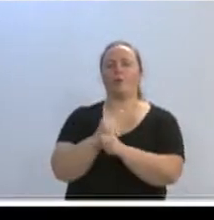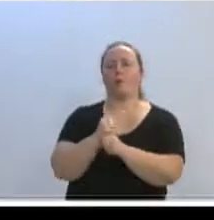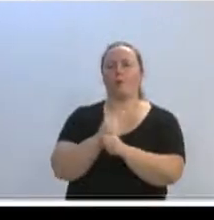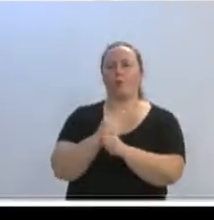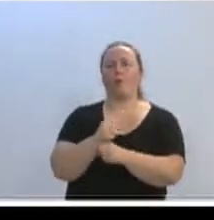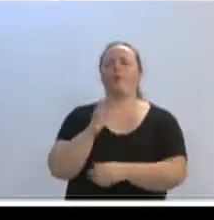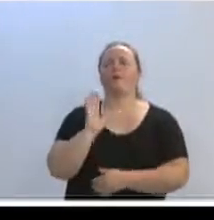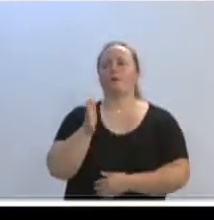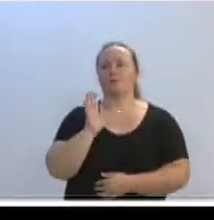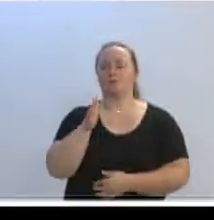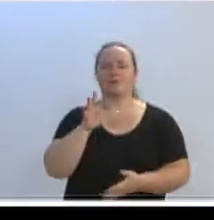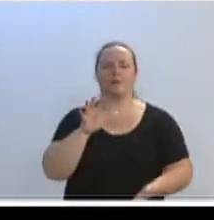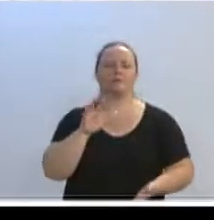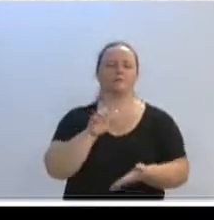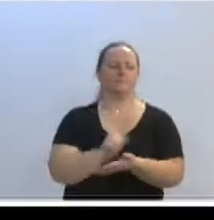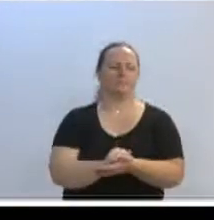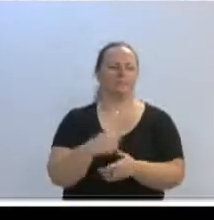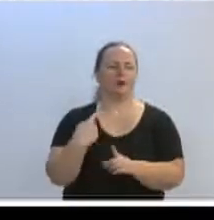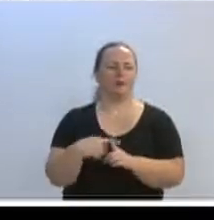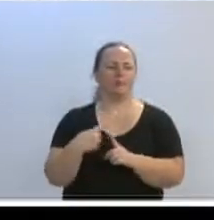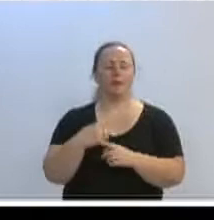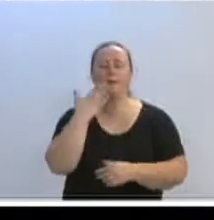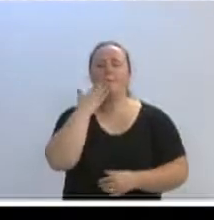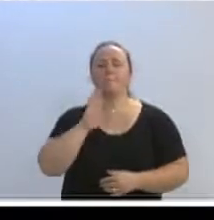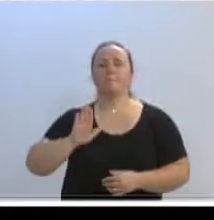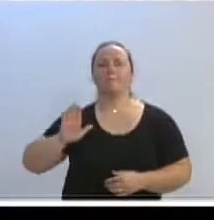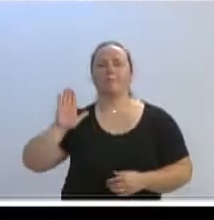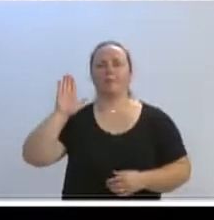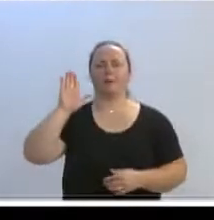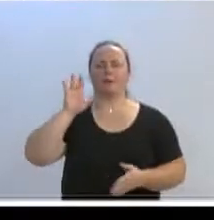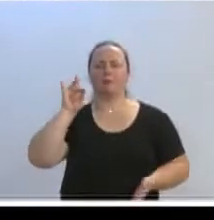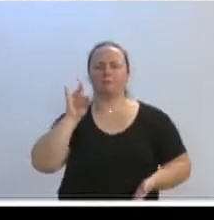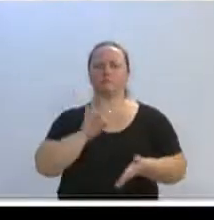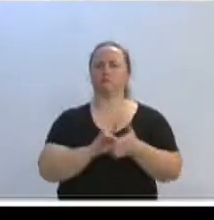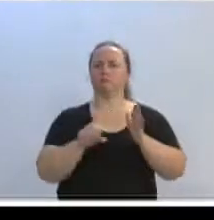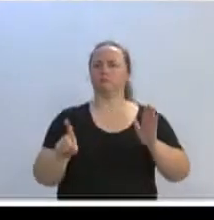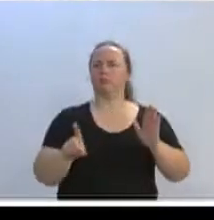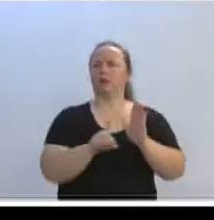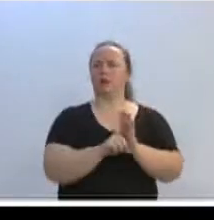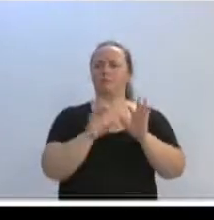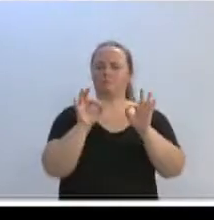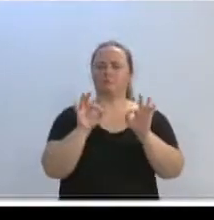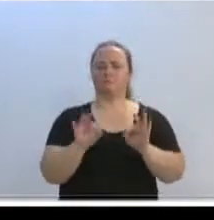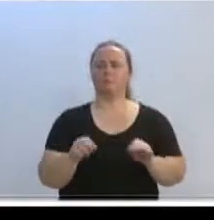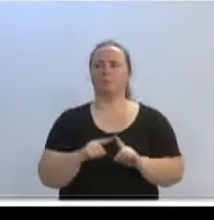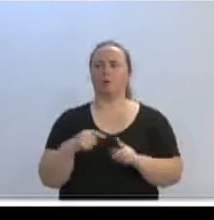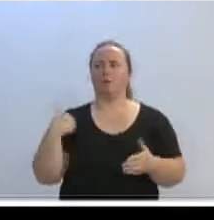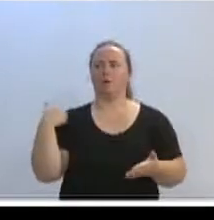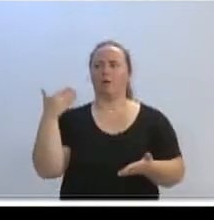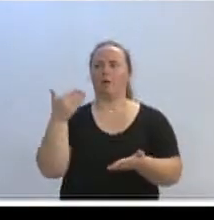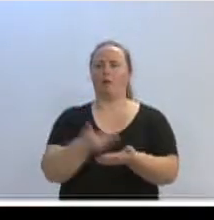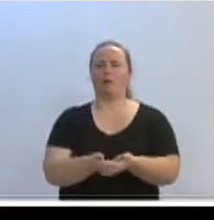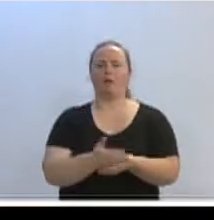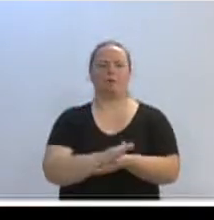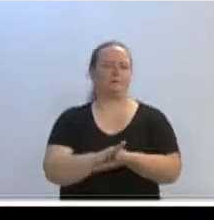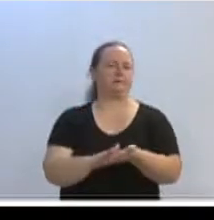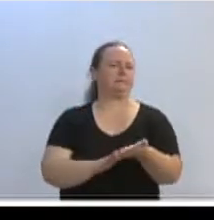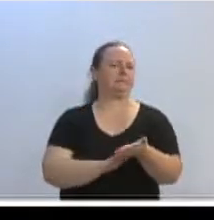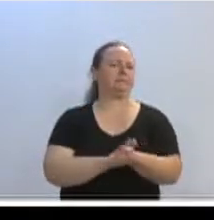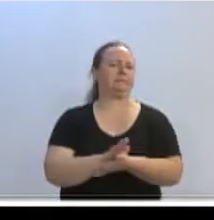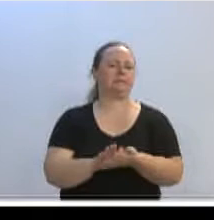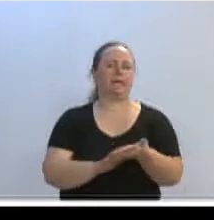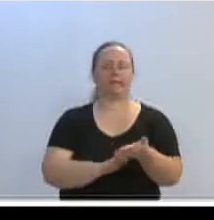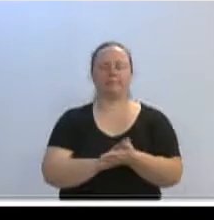foi lá, fez cadastro, tudo porque eles disseram que iam legalizar, iam deixar tudo certinho. E por enquanto, nada foi arrumado. Porque